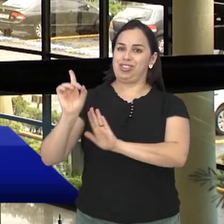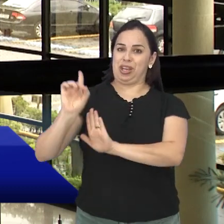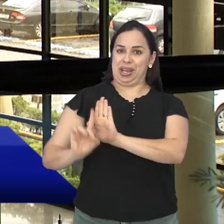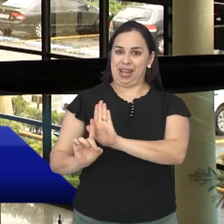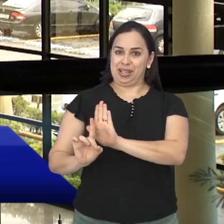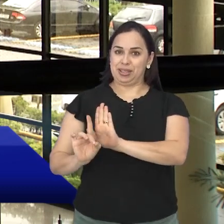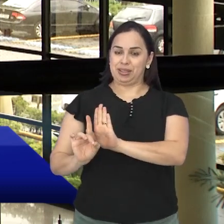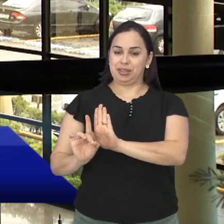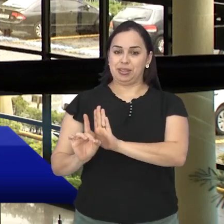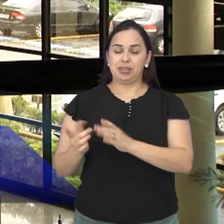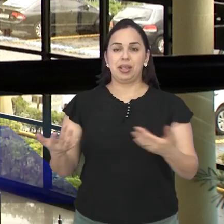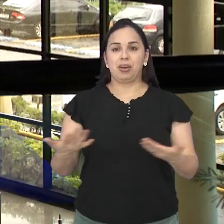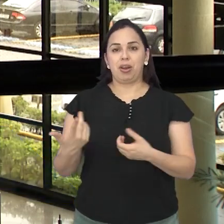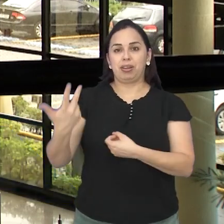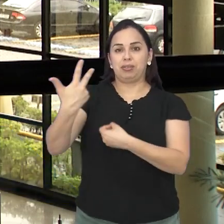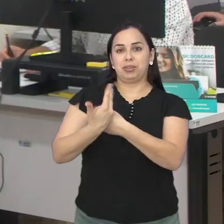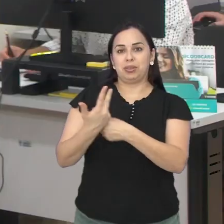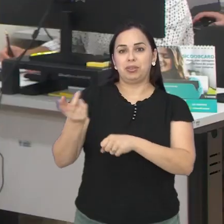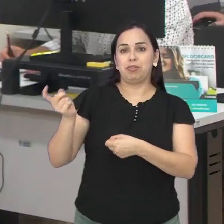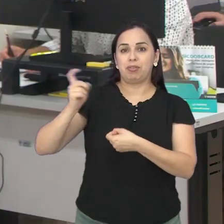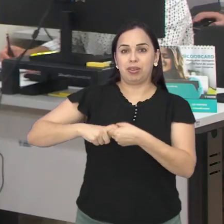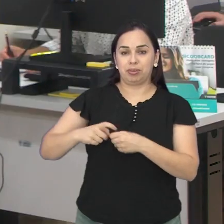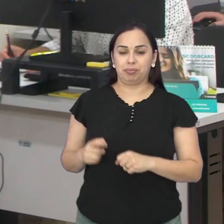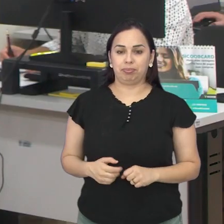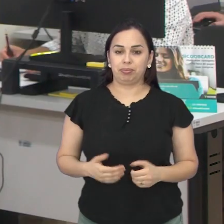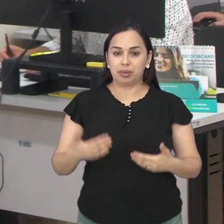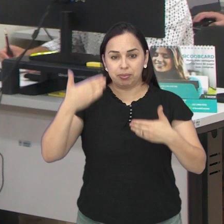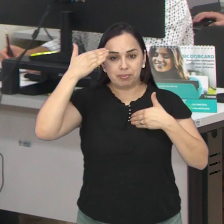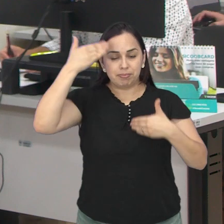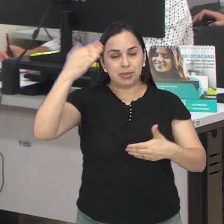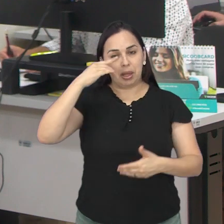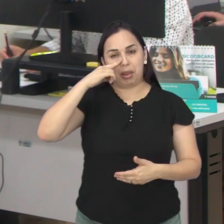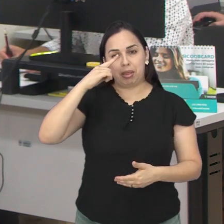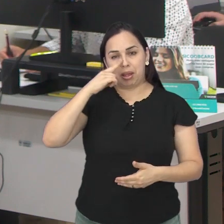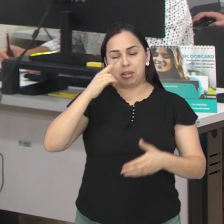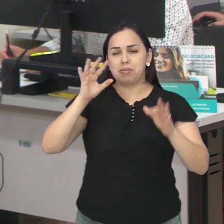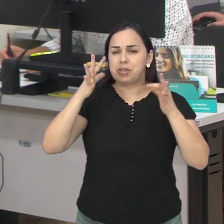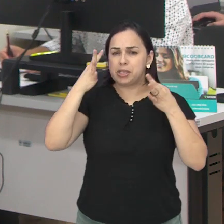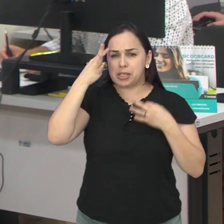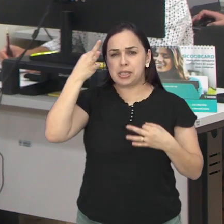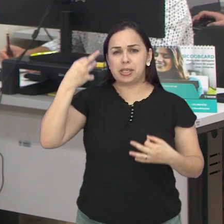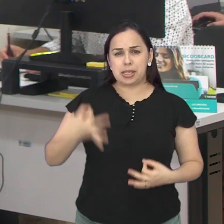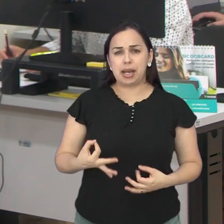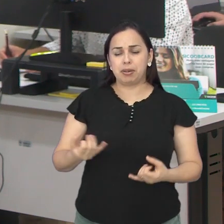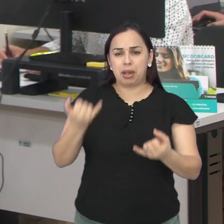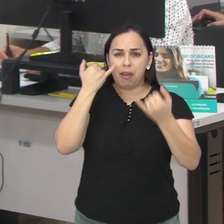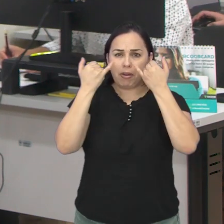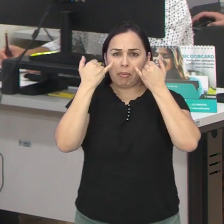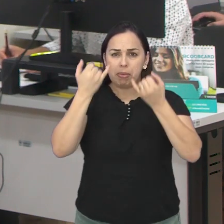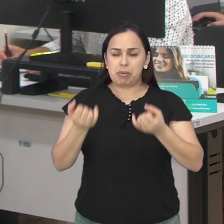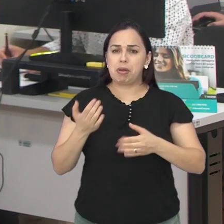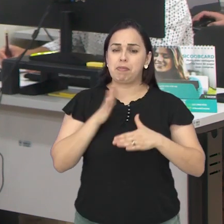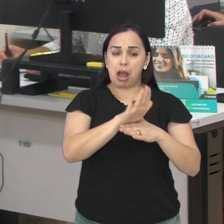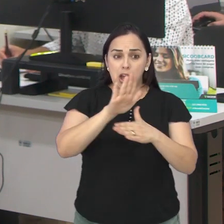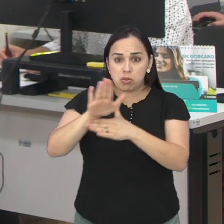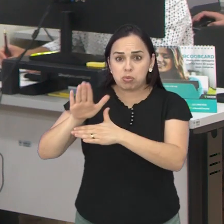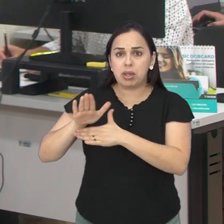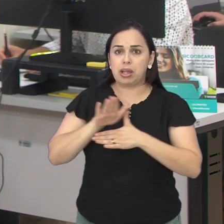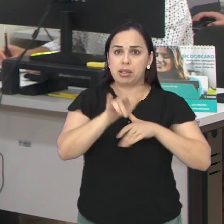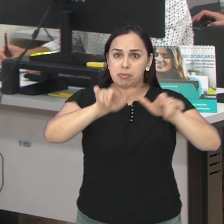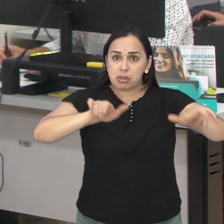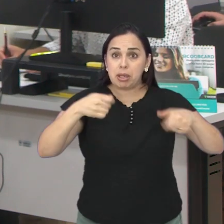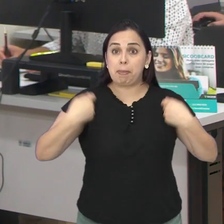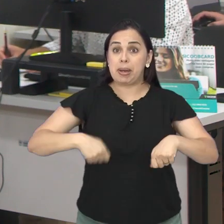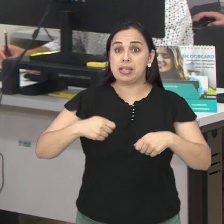e voltamos para o estúdio. Muito obrigado, Dani. Com certeza essas informações vão ajudar muita gente que depende da